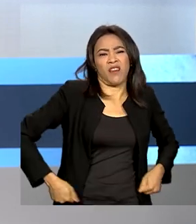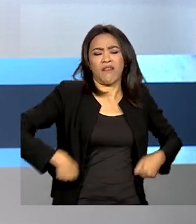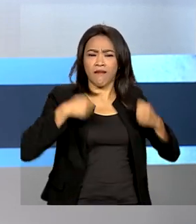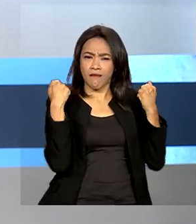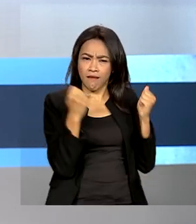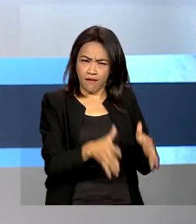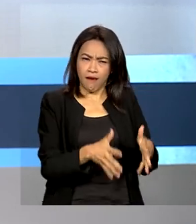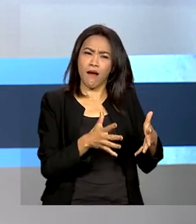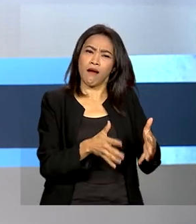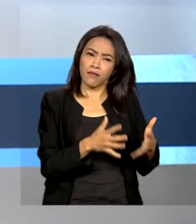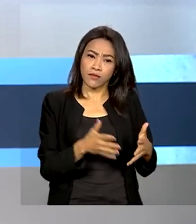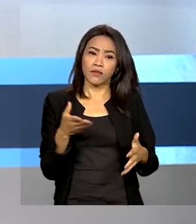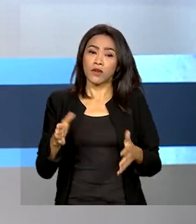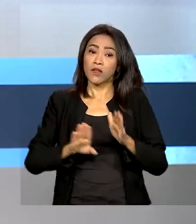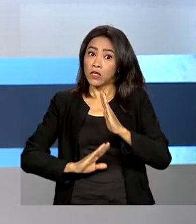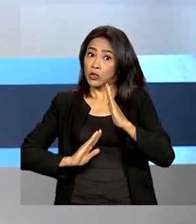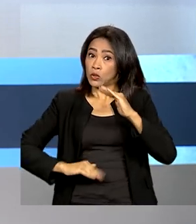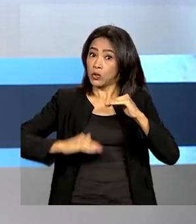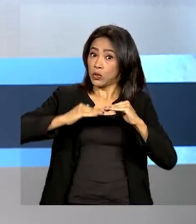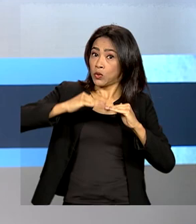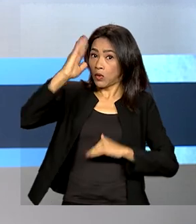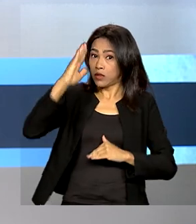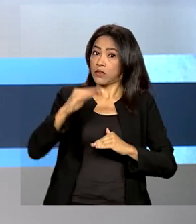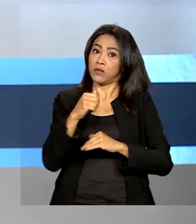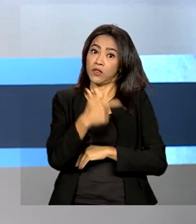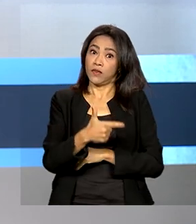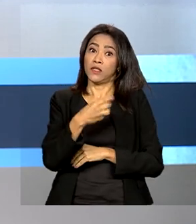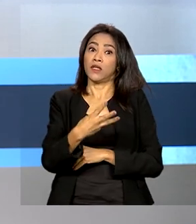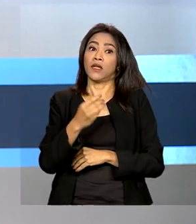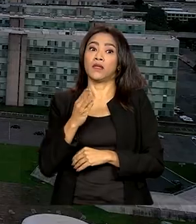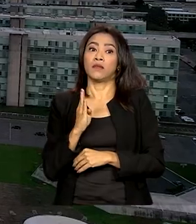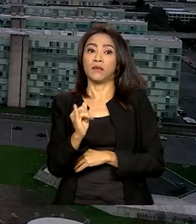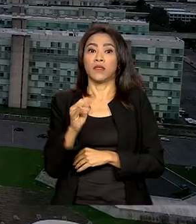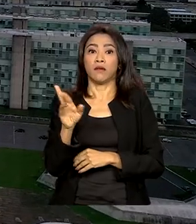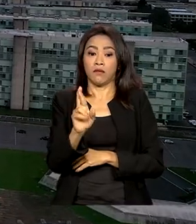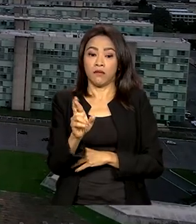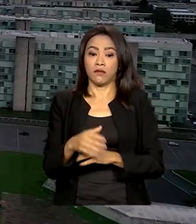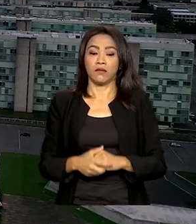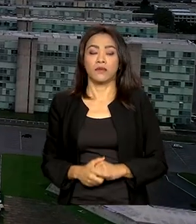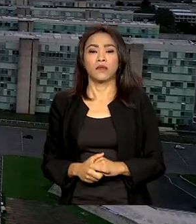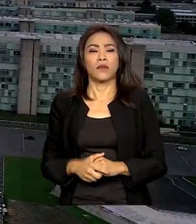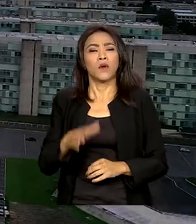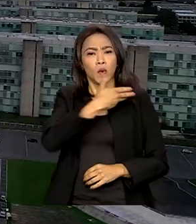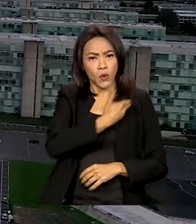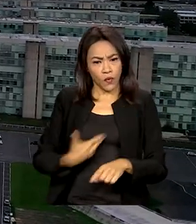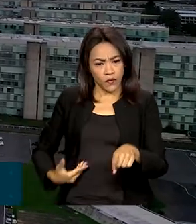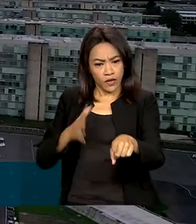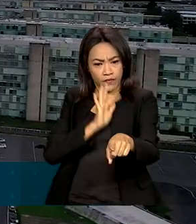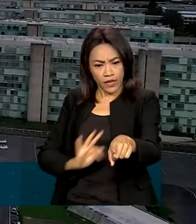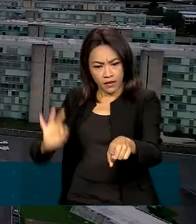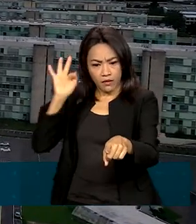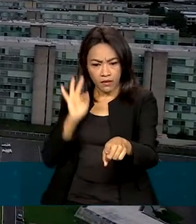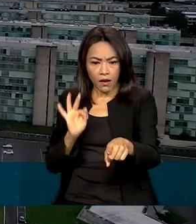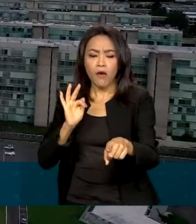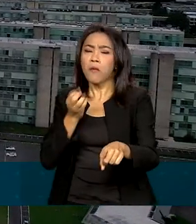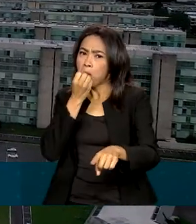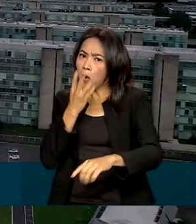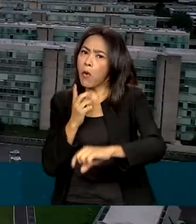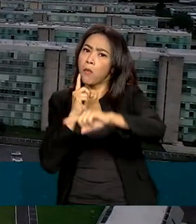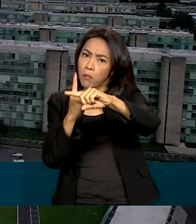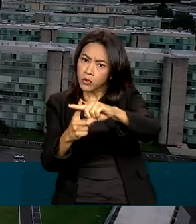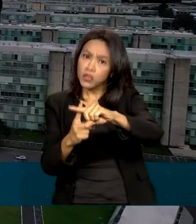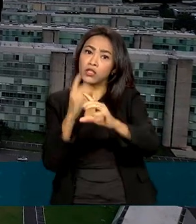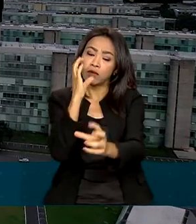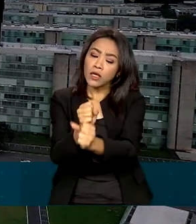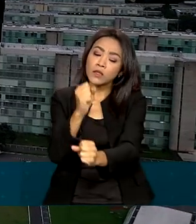primário que deve superar 23 bilhões de reais. O governo federal elevou a projeção de saldo positivo nas